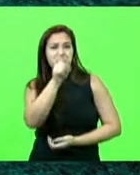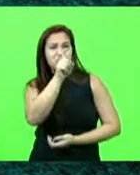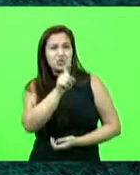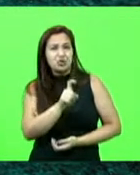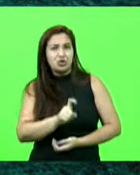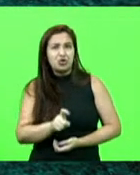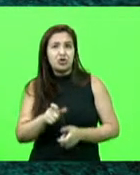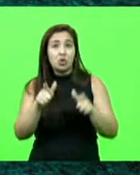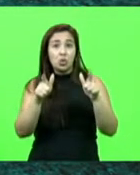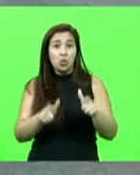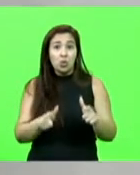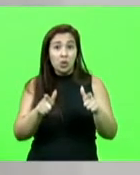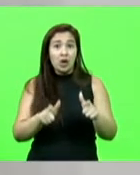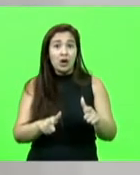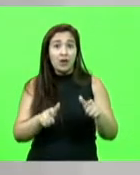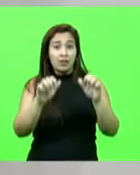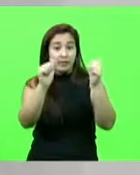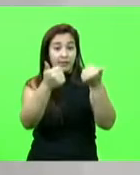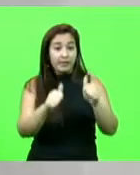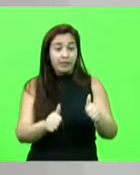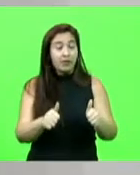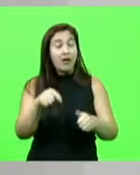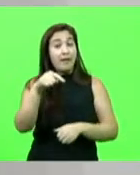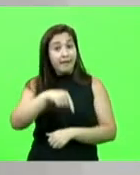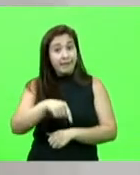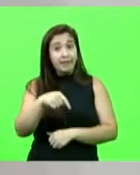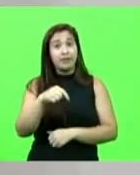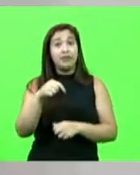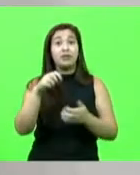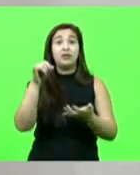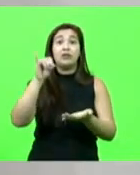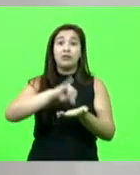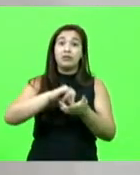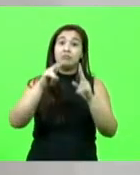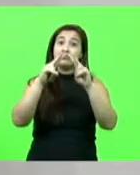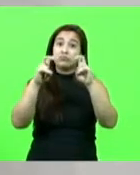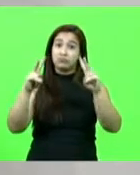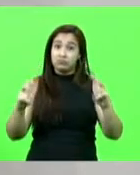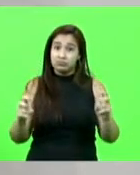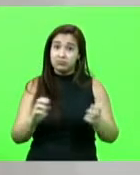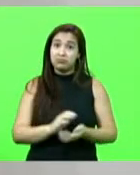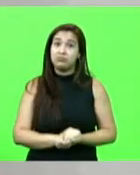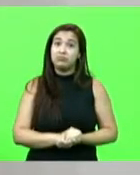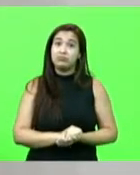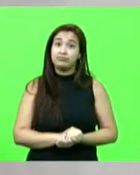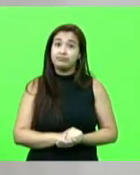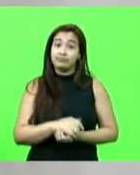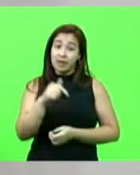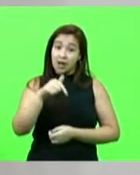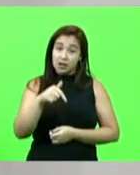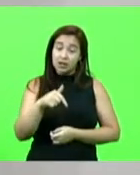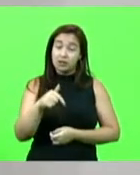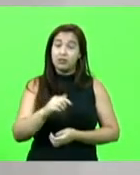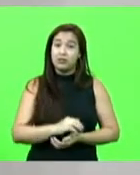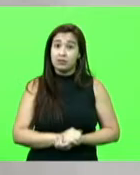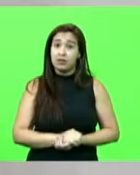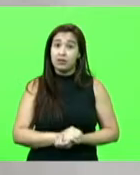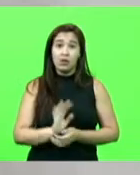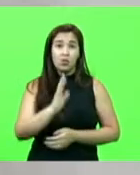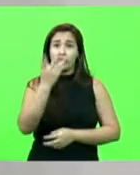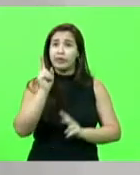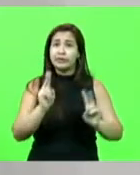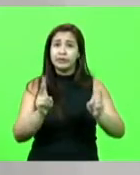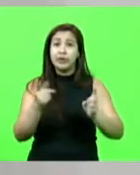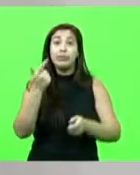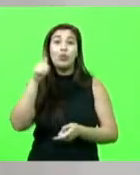aconteceram aqui em Florianópolis, na mesma cidade onde nós temos a nossa Assembleia Legislativa, no nosso estado. E acontece o tempo todo, quero colocar mais